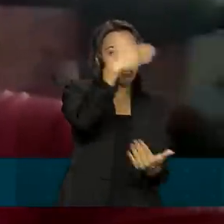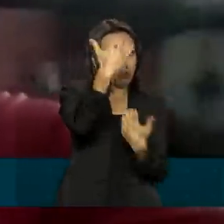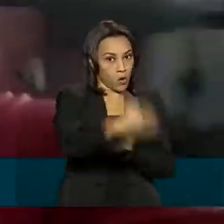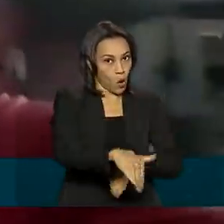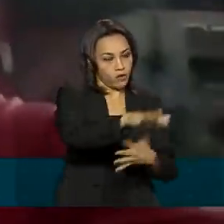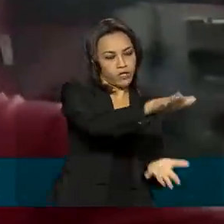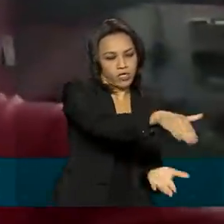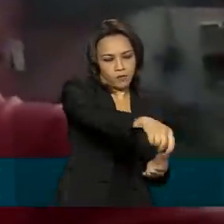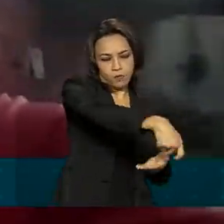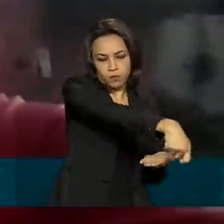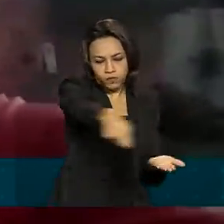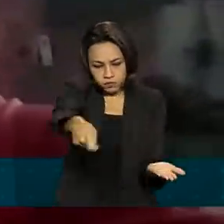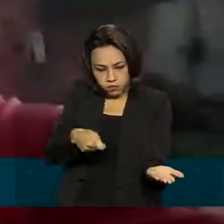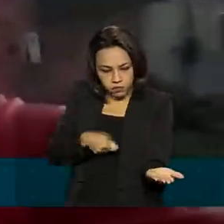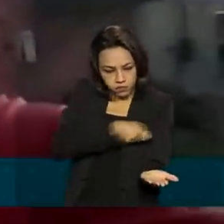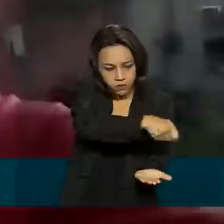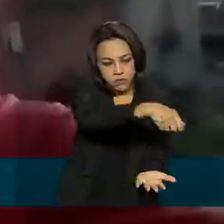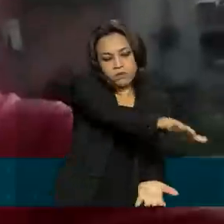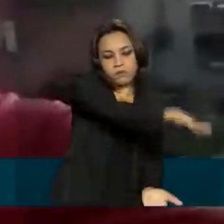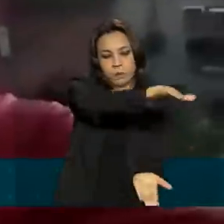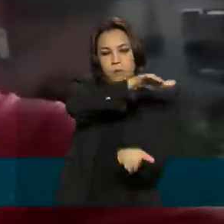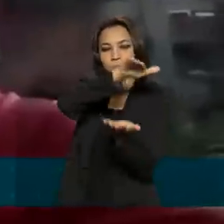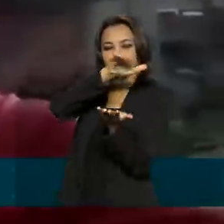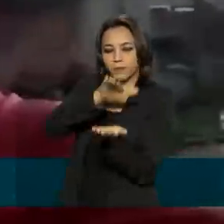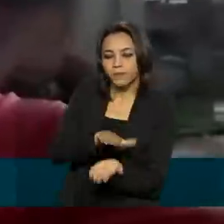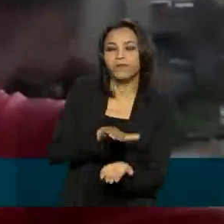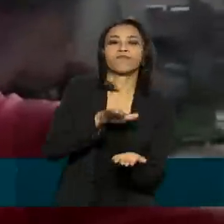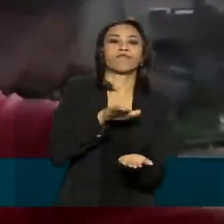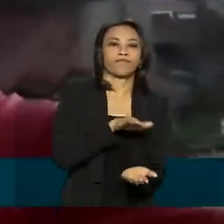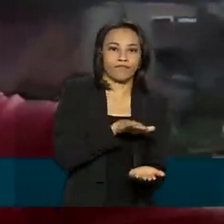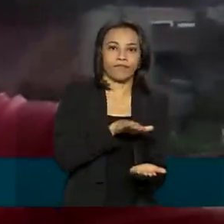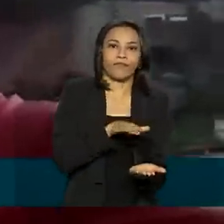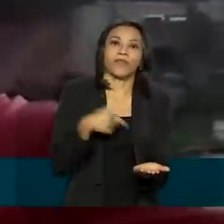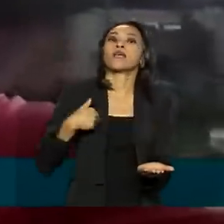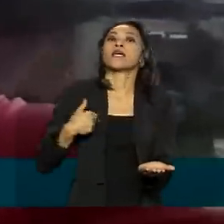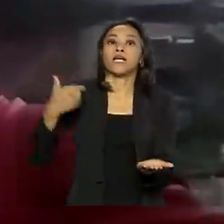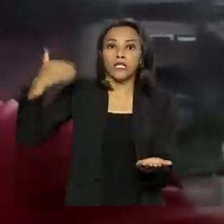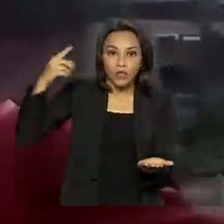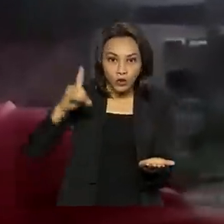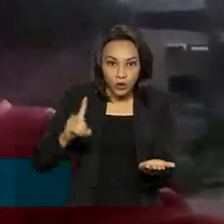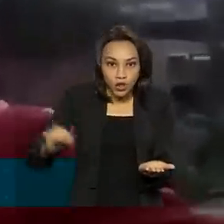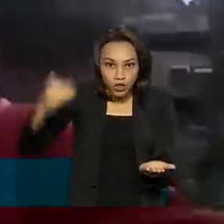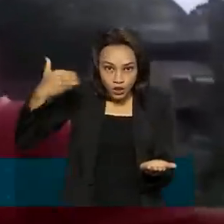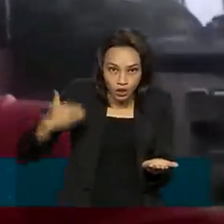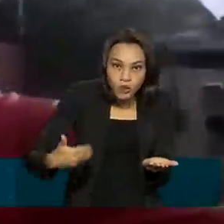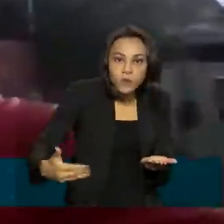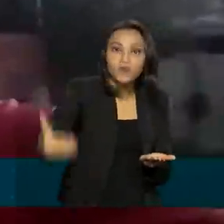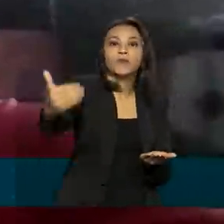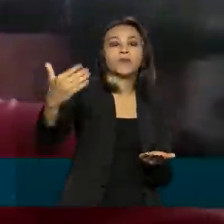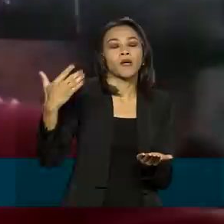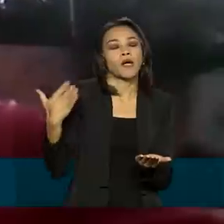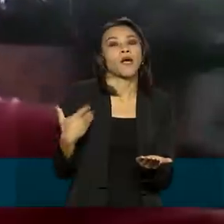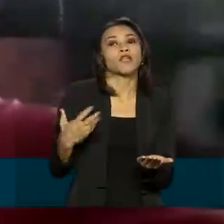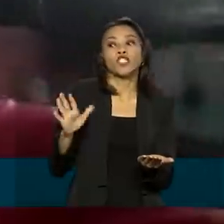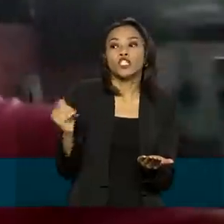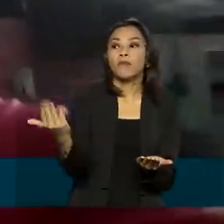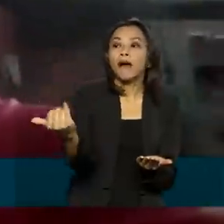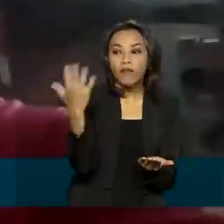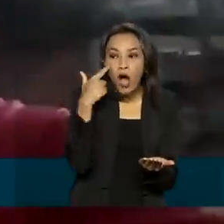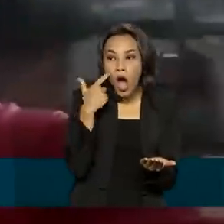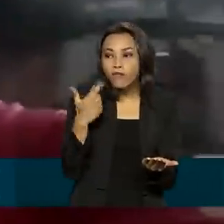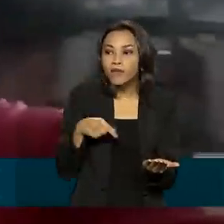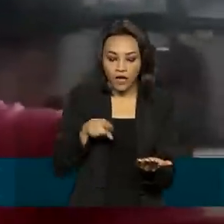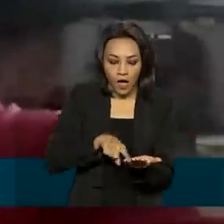No momento em que iniciaria a avaliação, o pleito, chamávamos os candidatos para verificar,